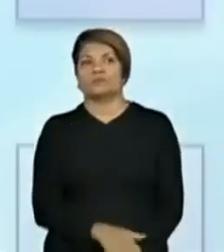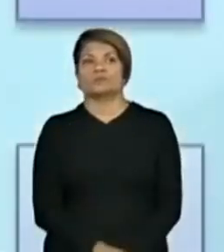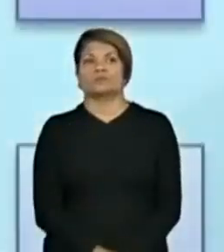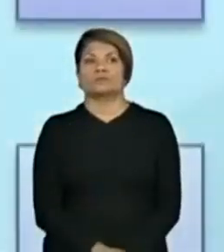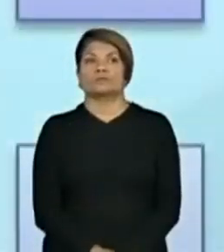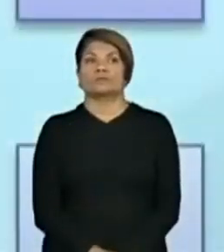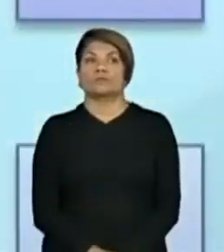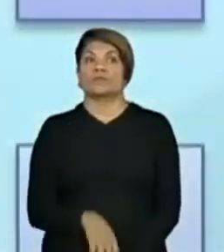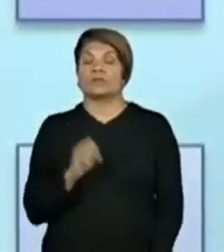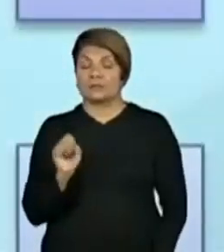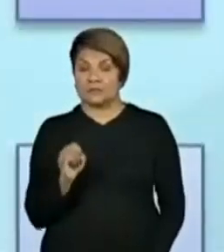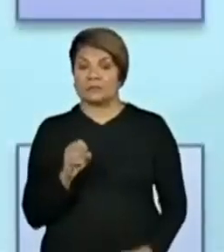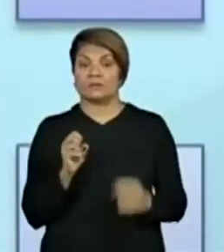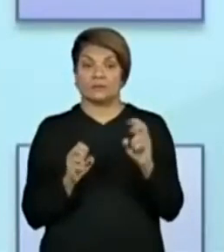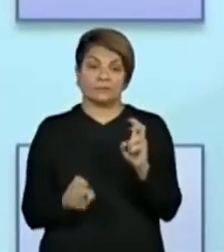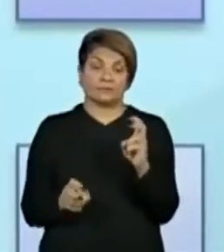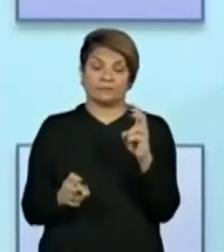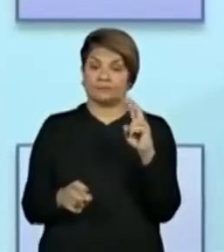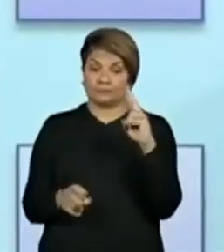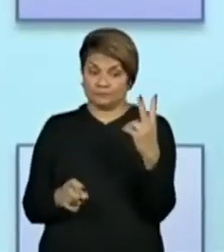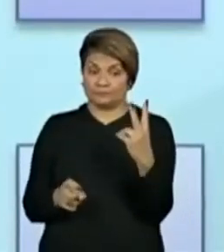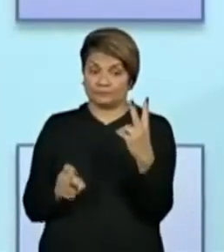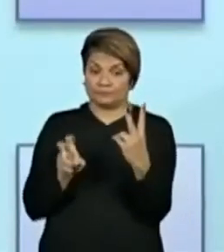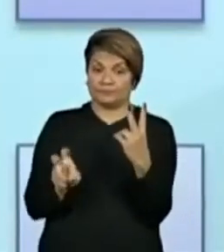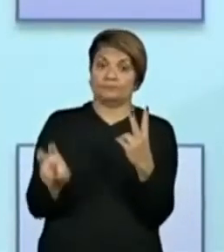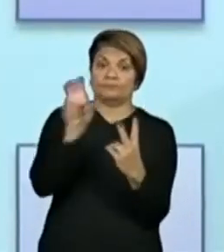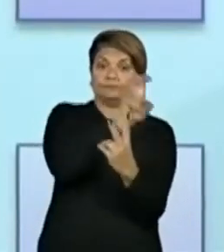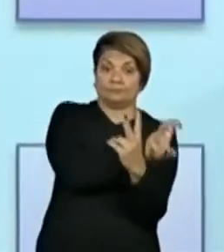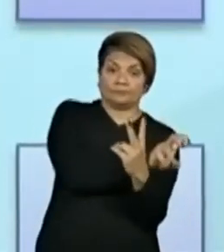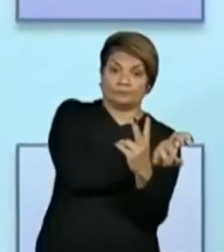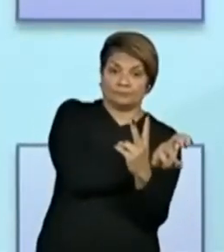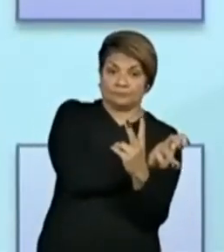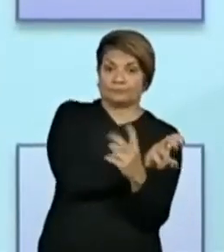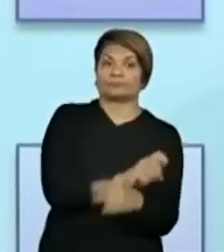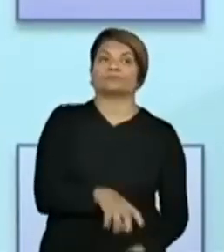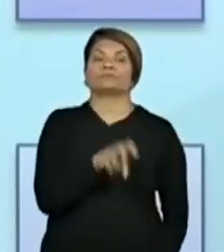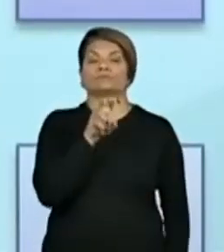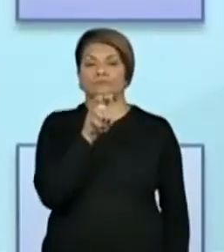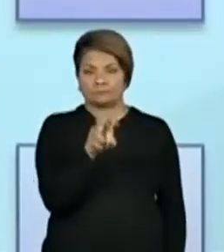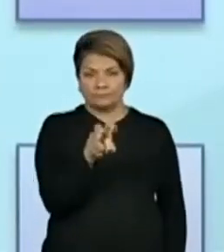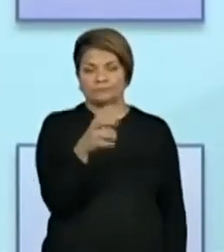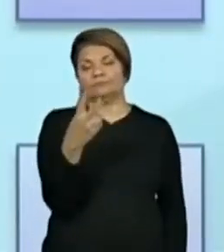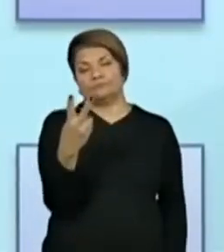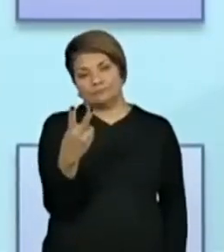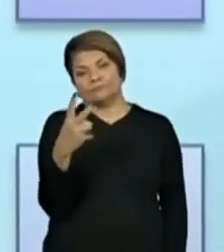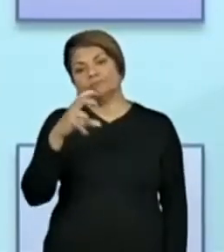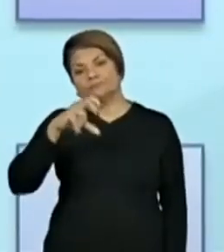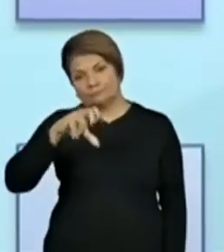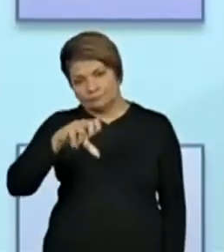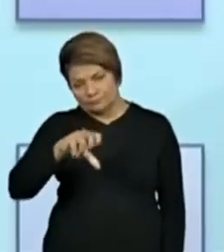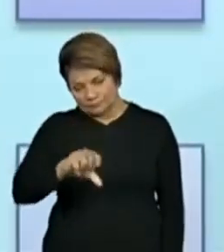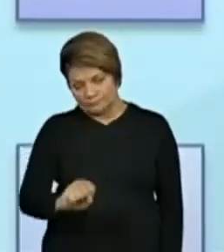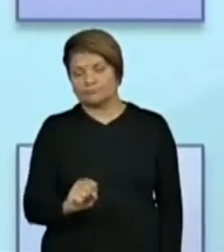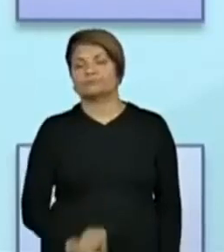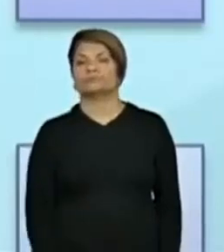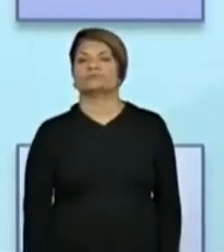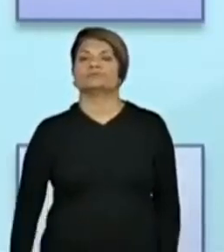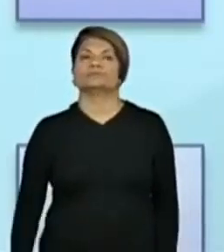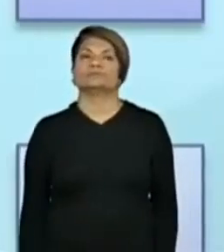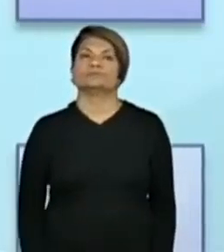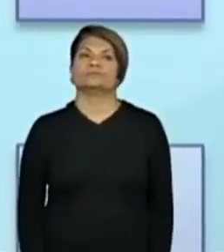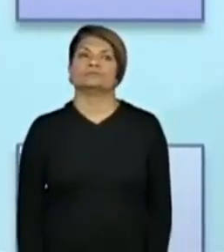Mas, se eu colocar o 5 antes do 28, eu vou ter 528. 528.